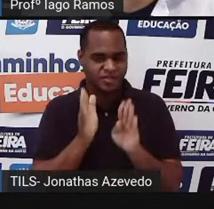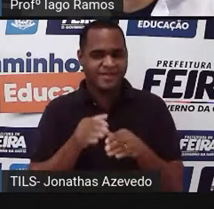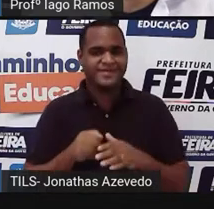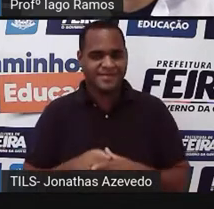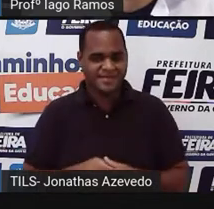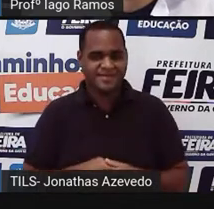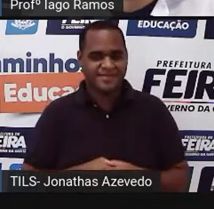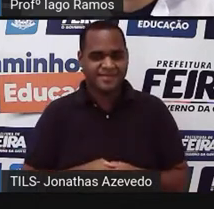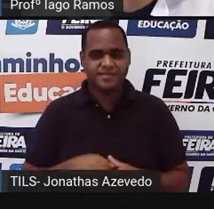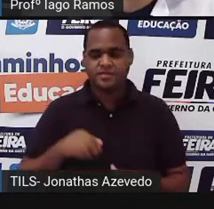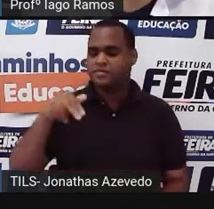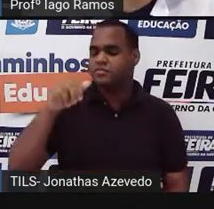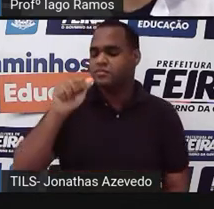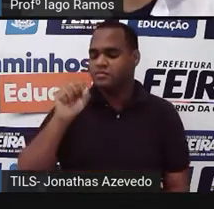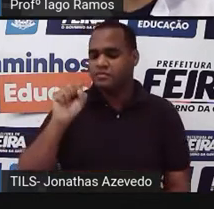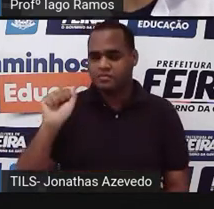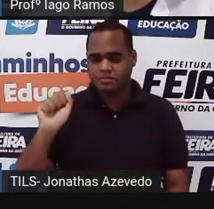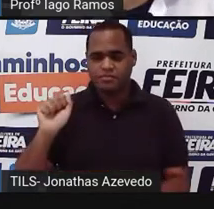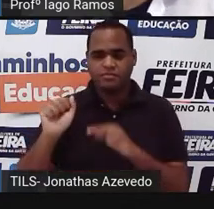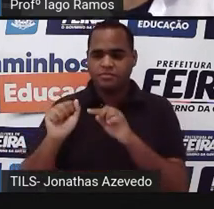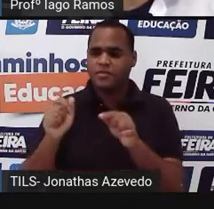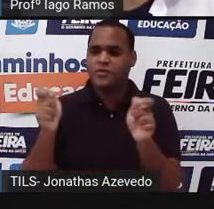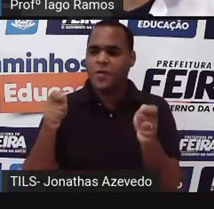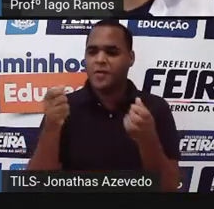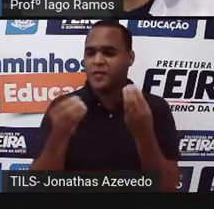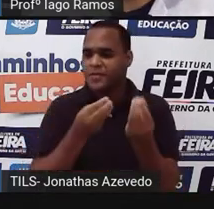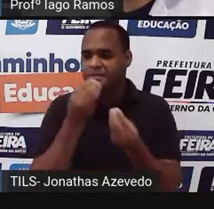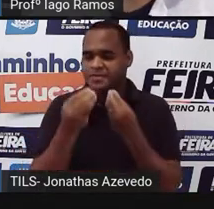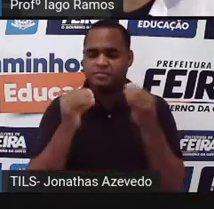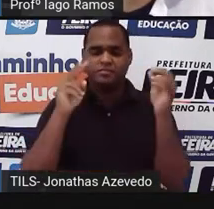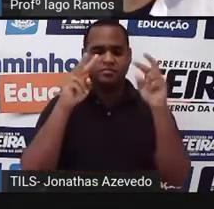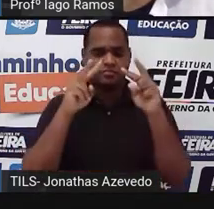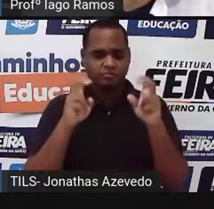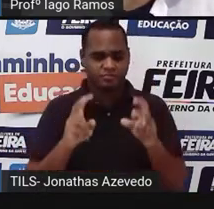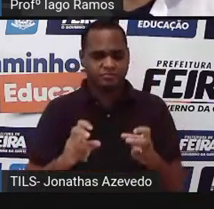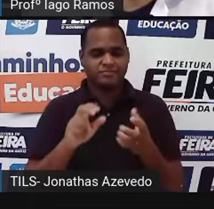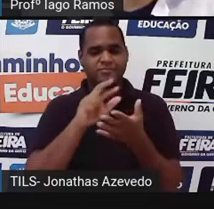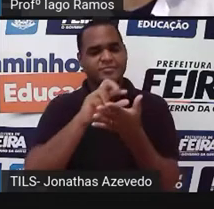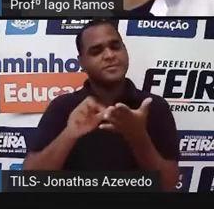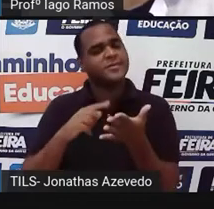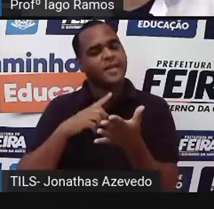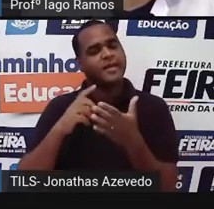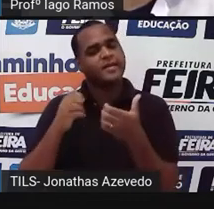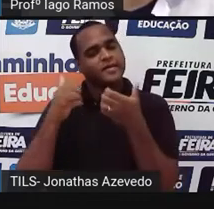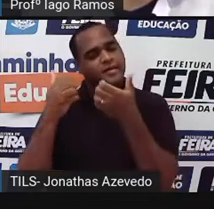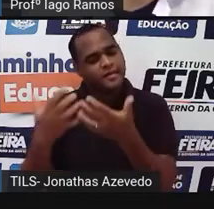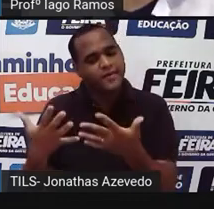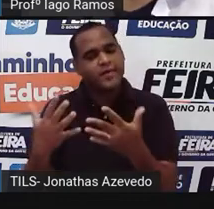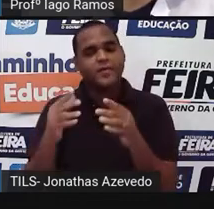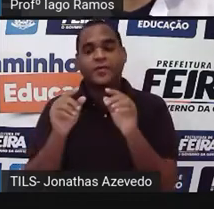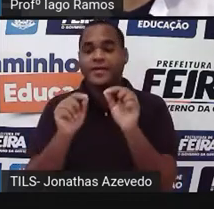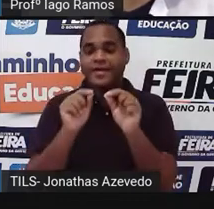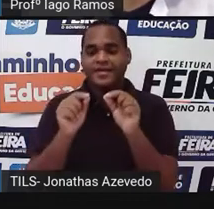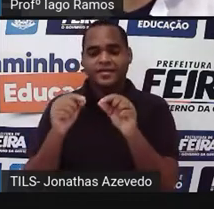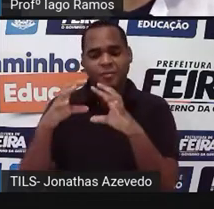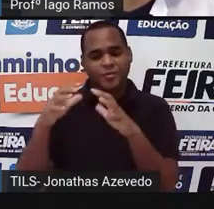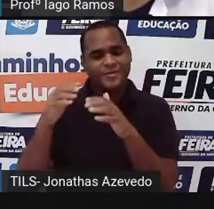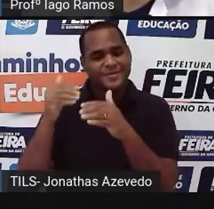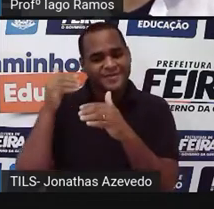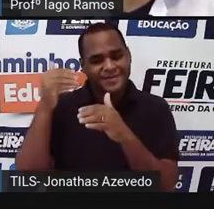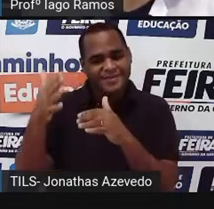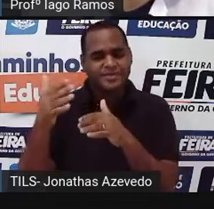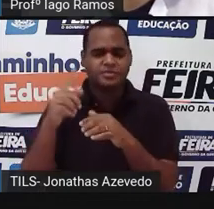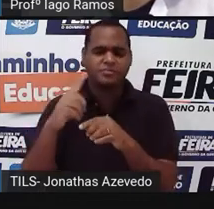agência costuma tratar de assuntos, né? Fora do nosso planeta. Até a maior